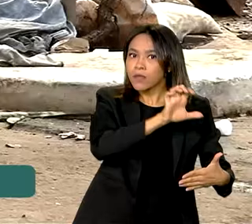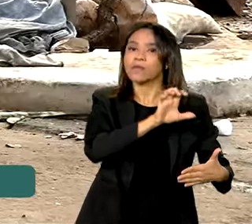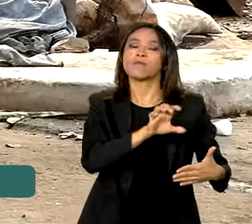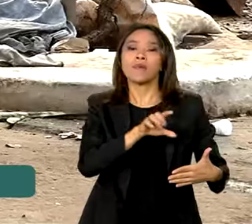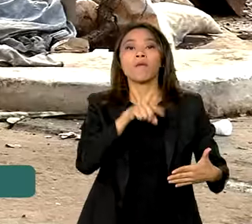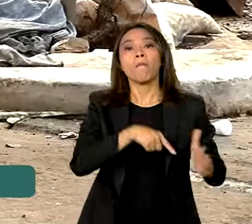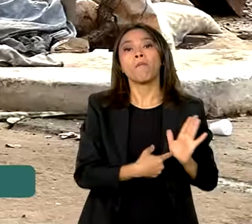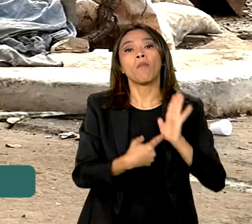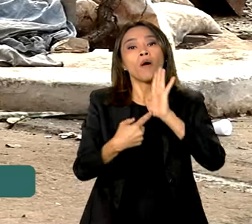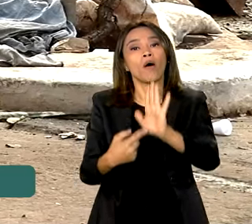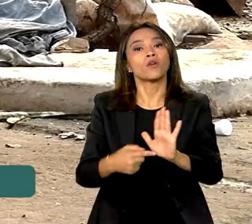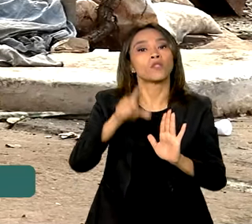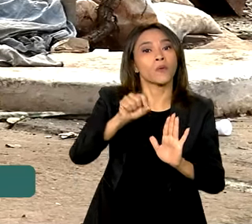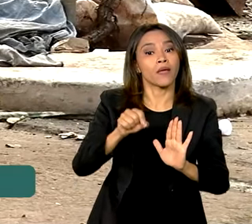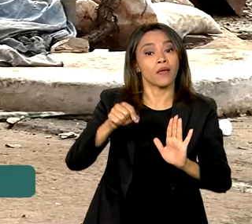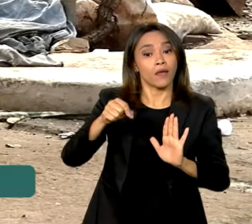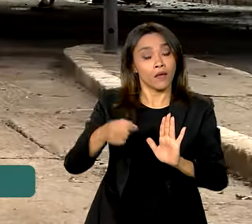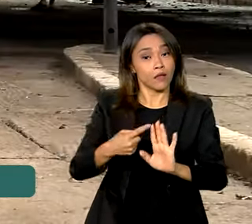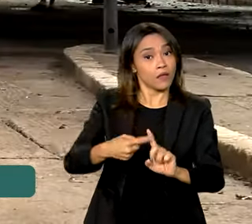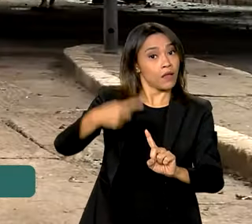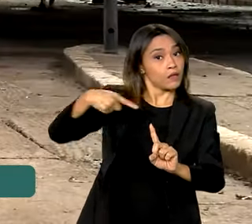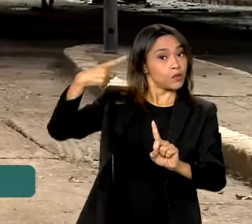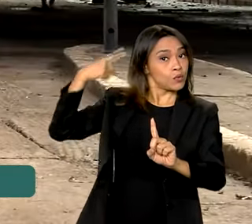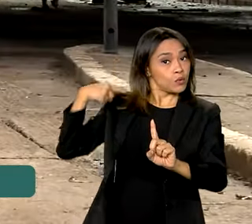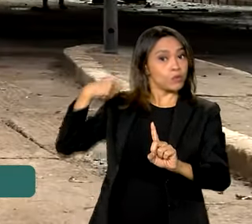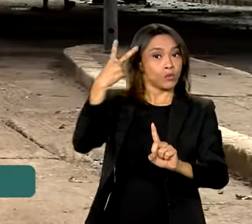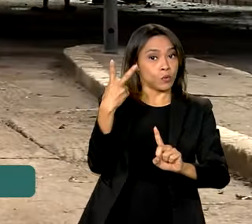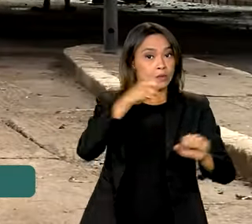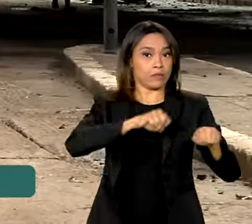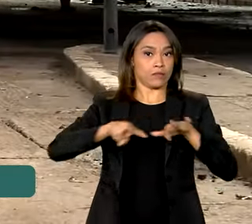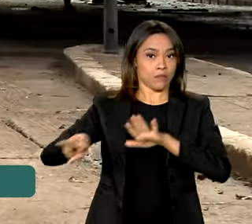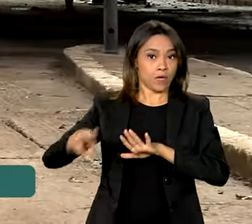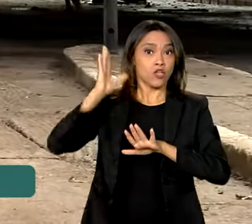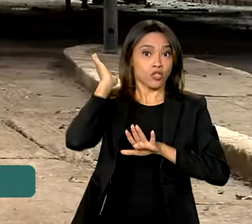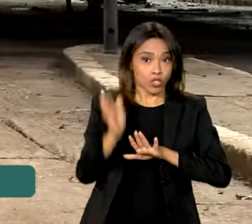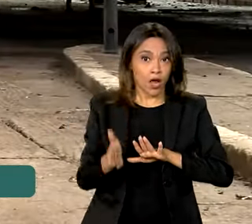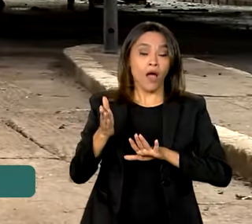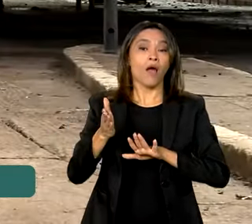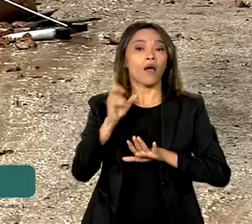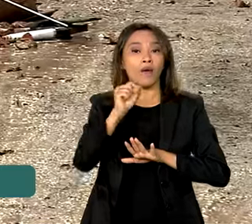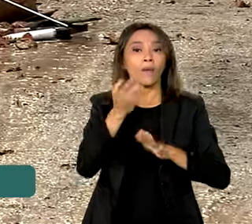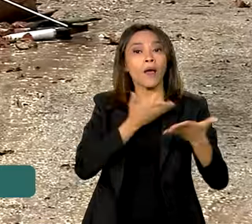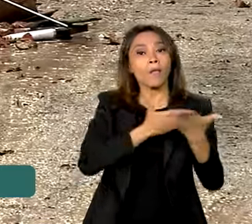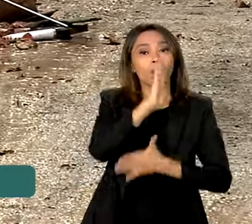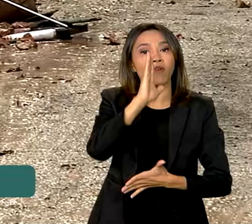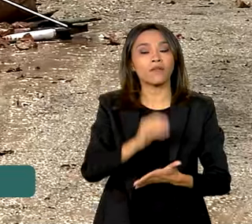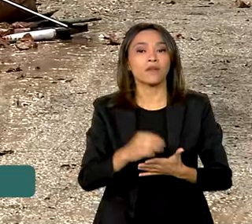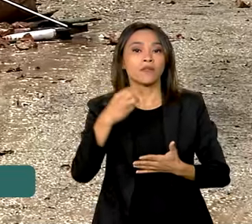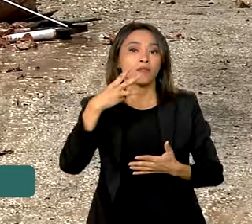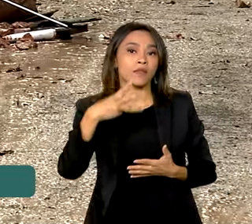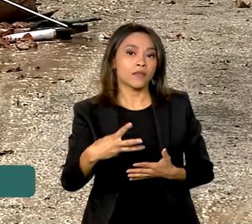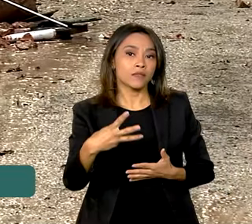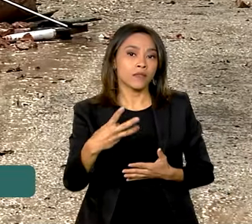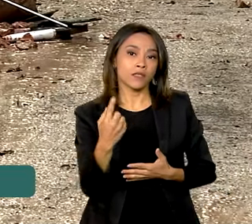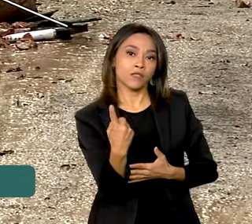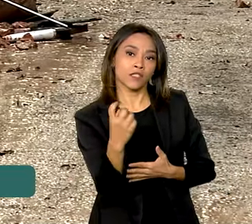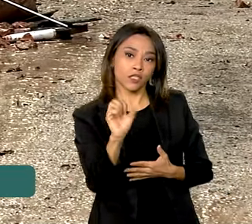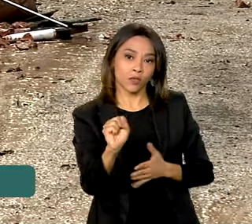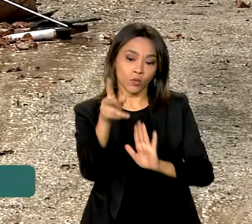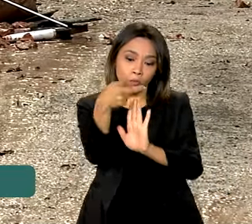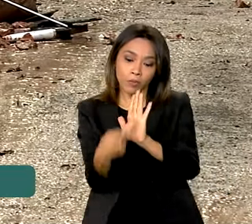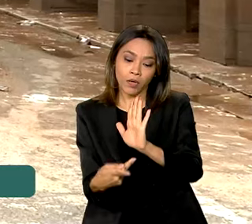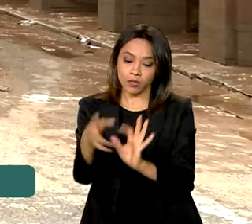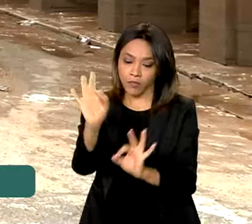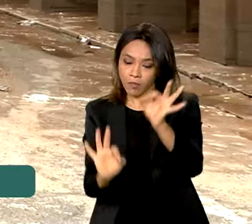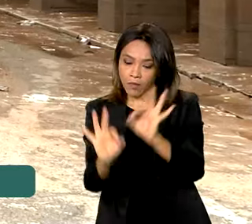mostra que só nas últimas duas semanas foram aprovados 318 planos de